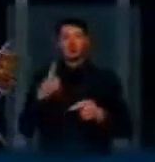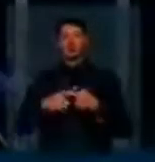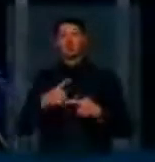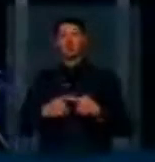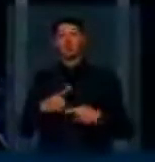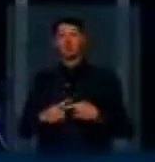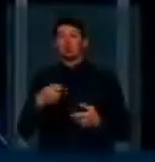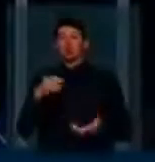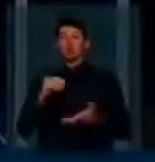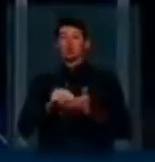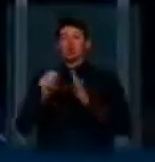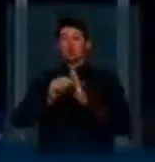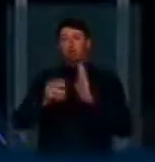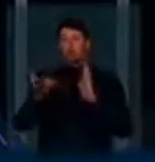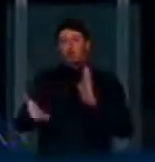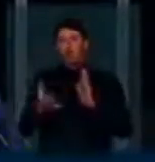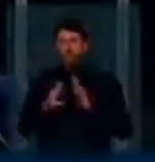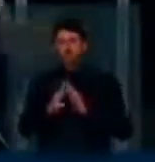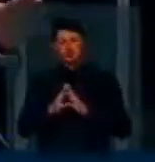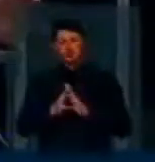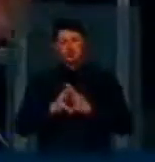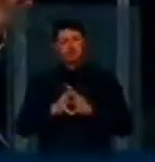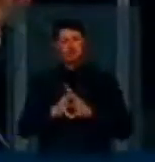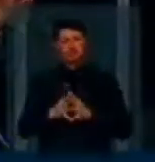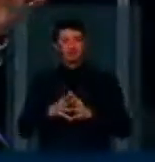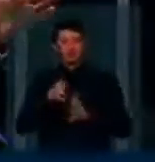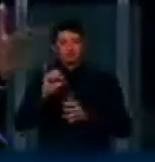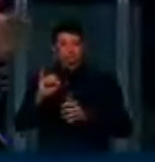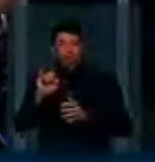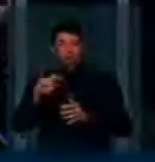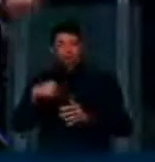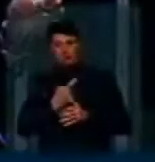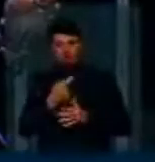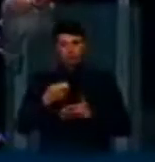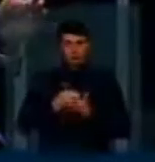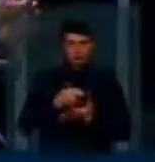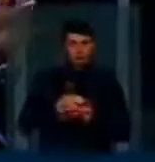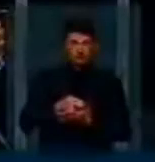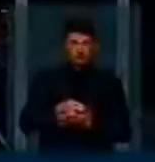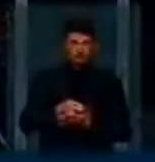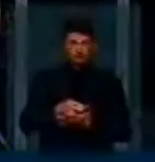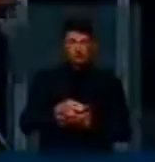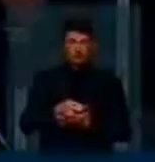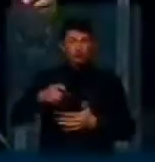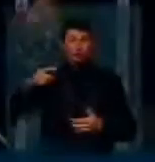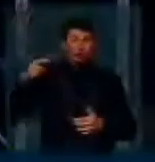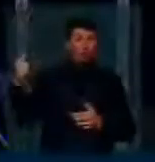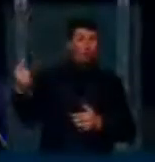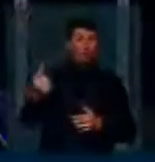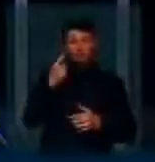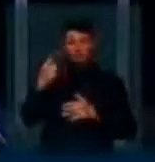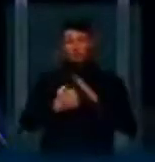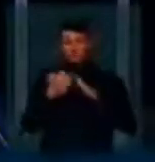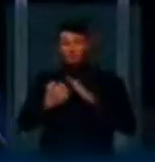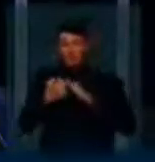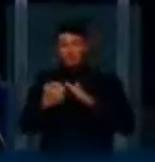mantive o relatório desse jeito. Se nós obrigarmos que todos os provedores de aplicação